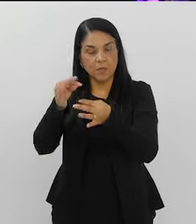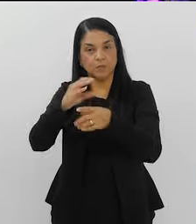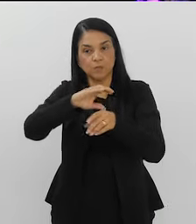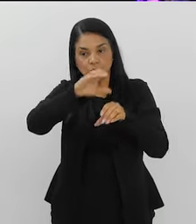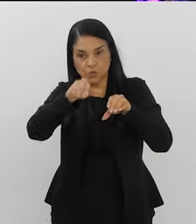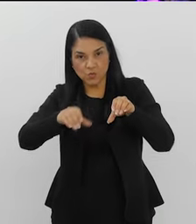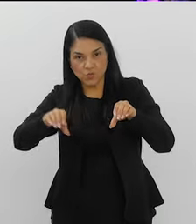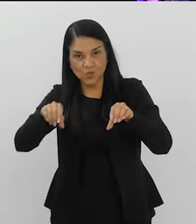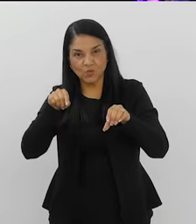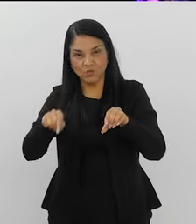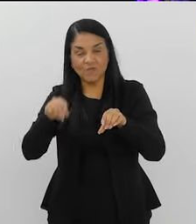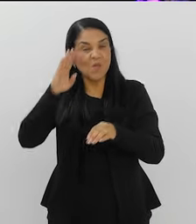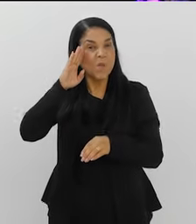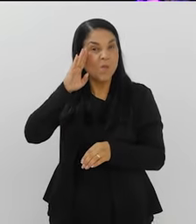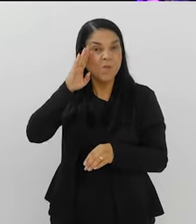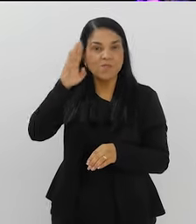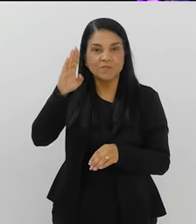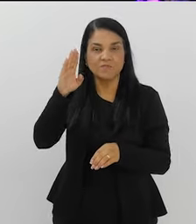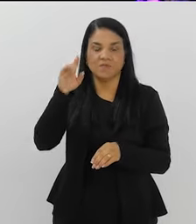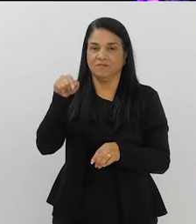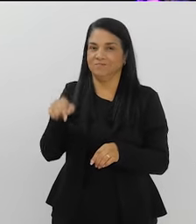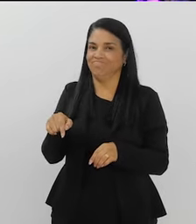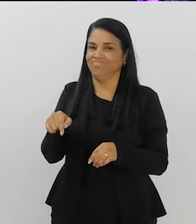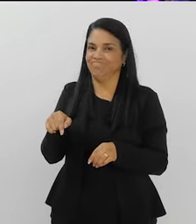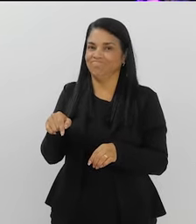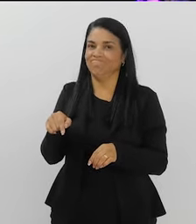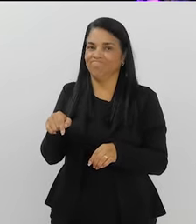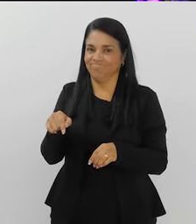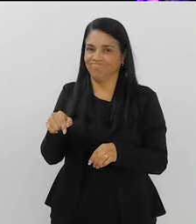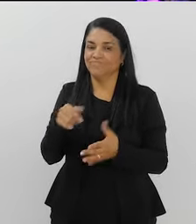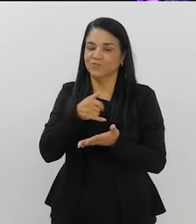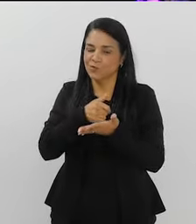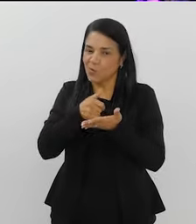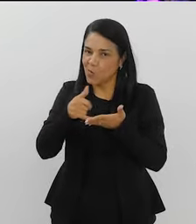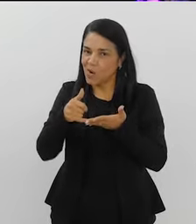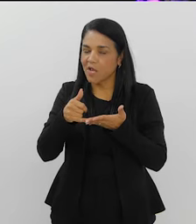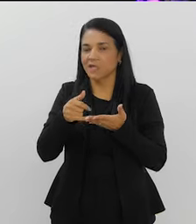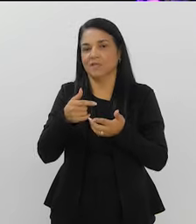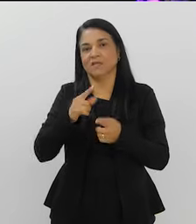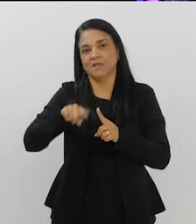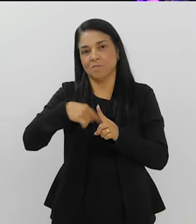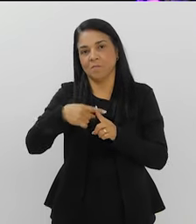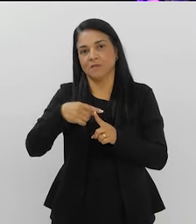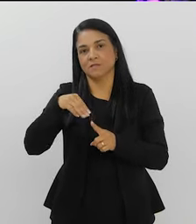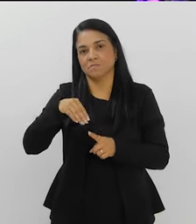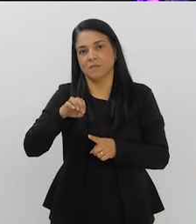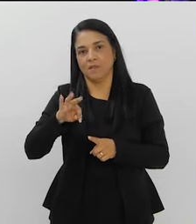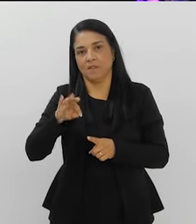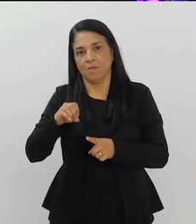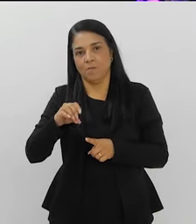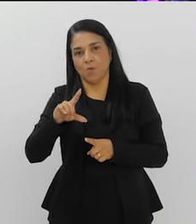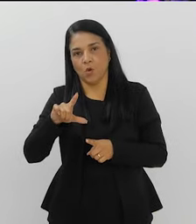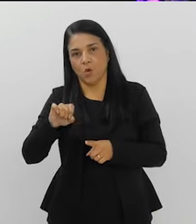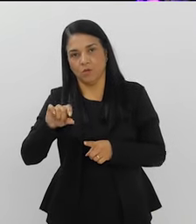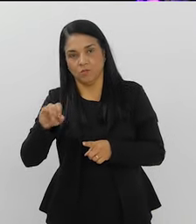consideradas a principal fonte de aporte de cocaína e seus metabólicos no ambiente. Porque a estação, ela não consegue